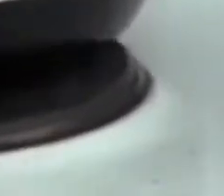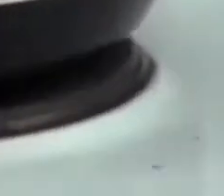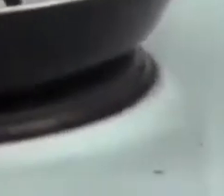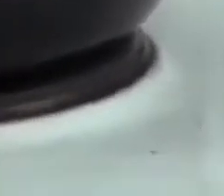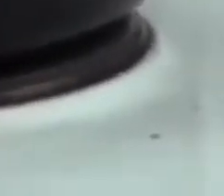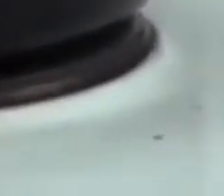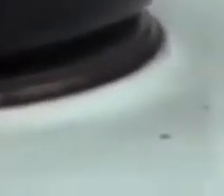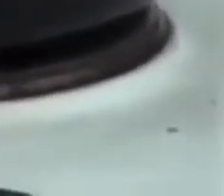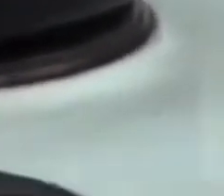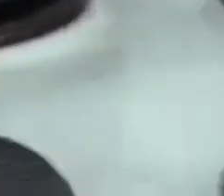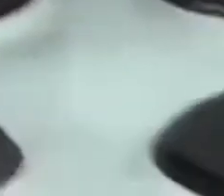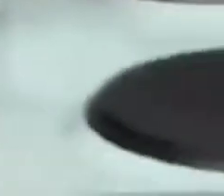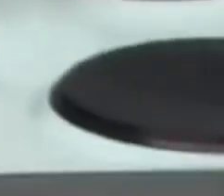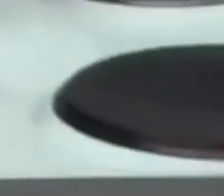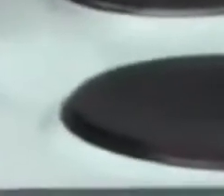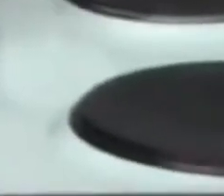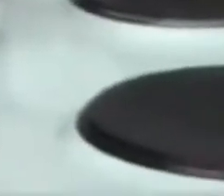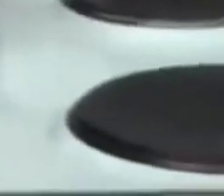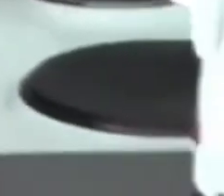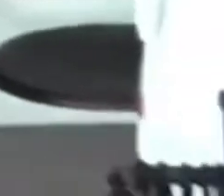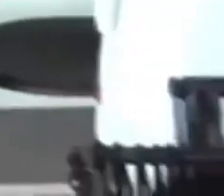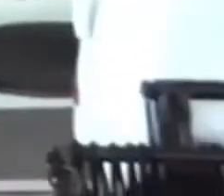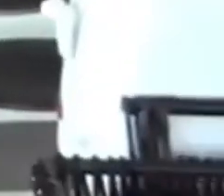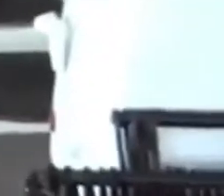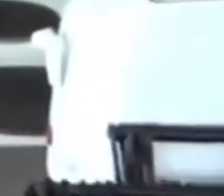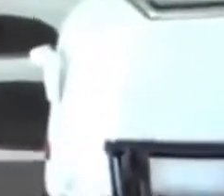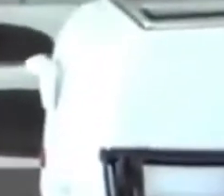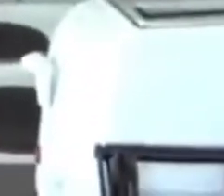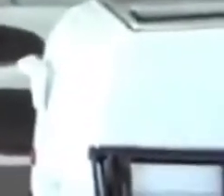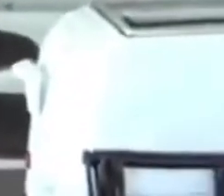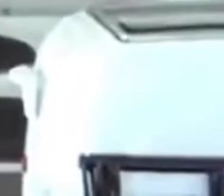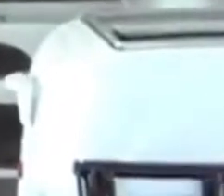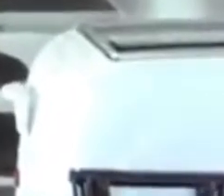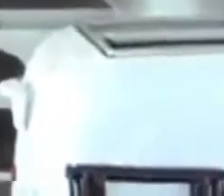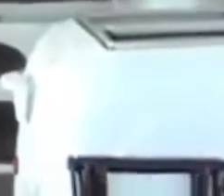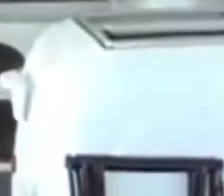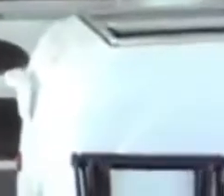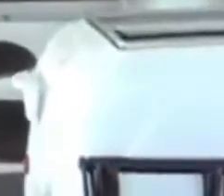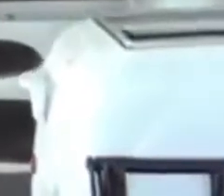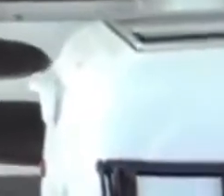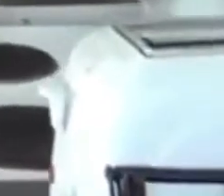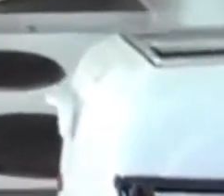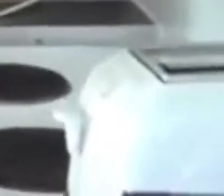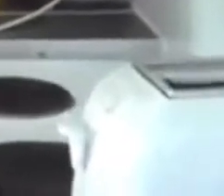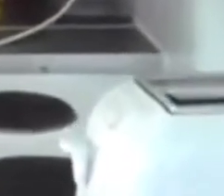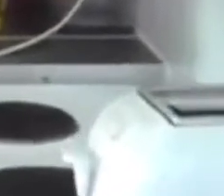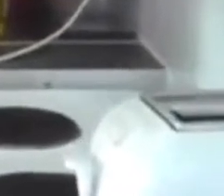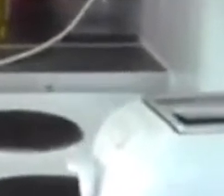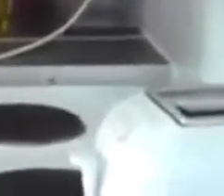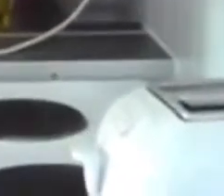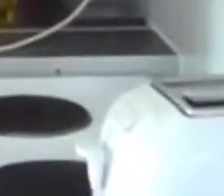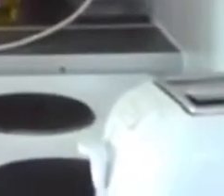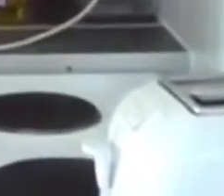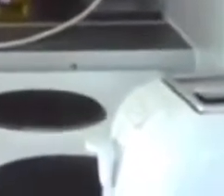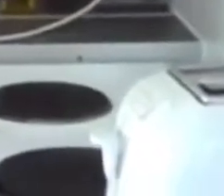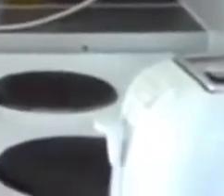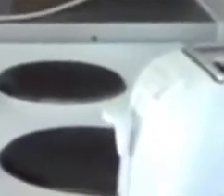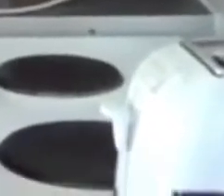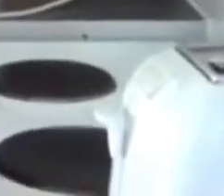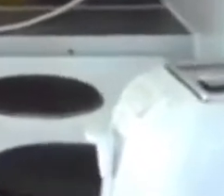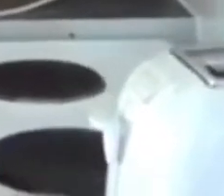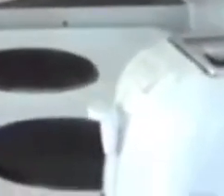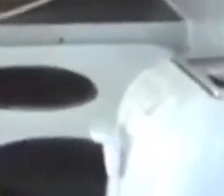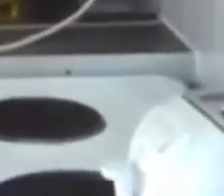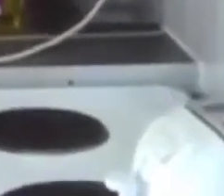Olha, a frigideira rodou e o Marcel teve que agarrar a frigideira. Então, percebam que esse agente de apoio não foi fazer o